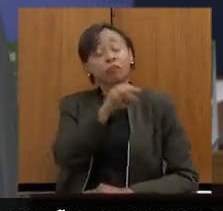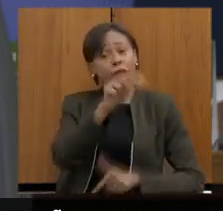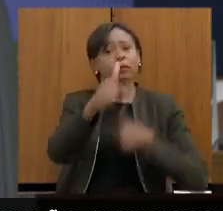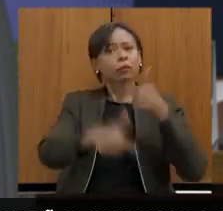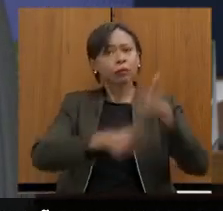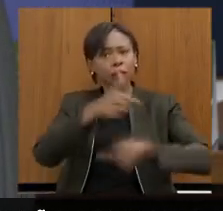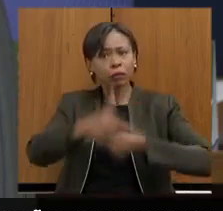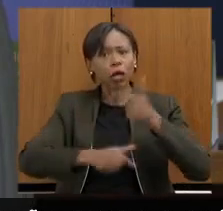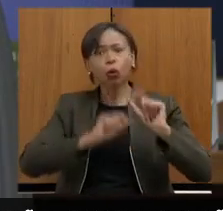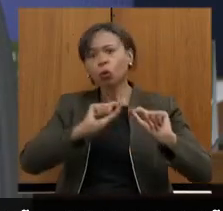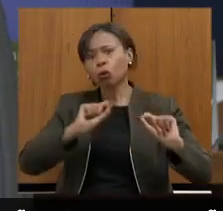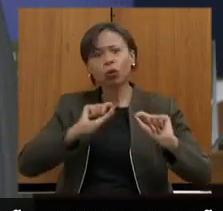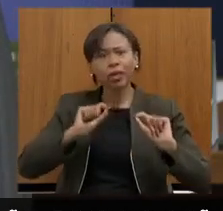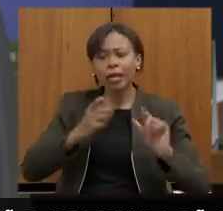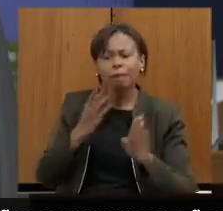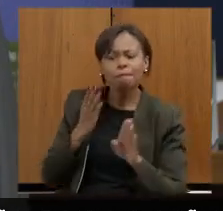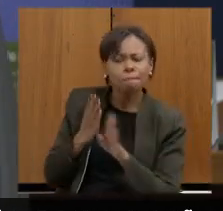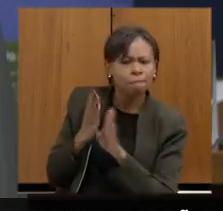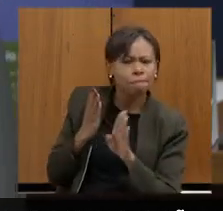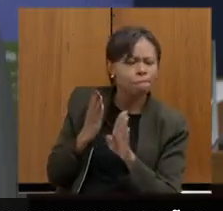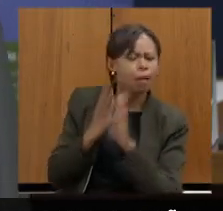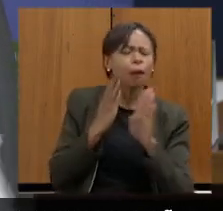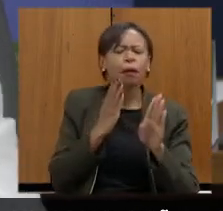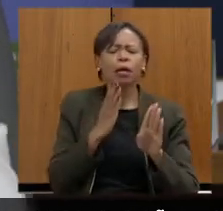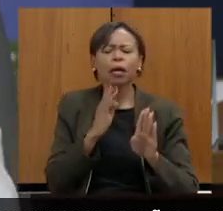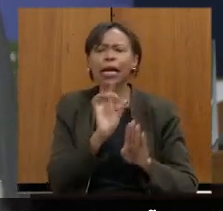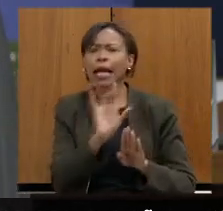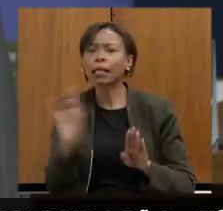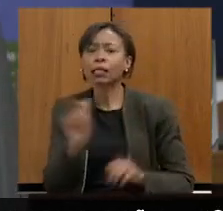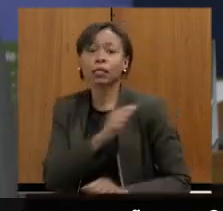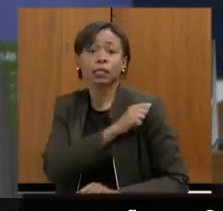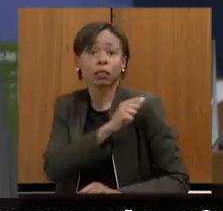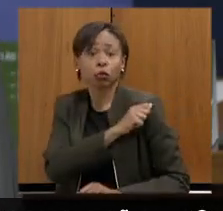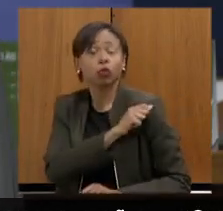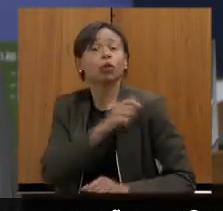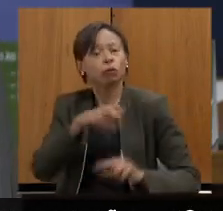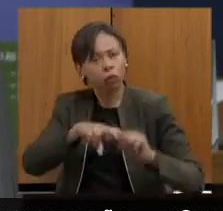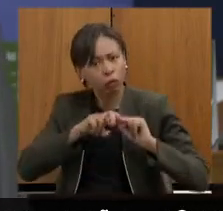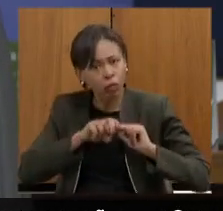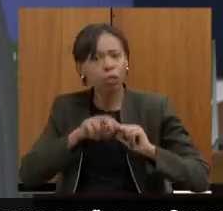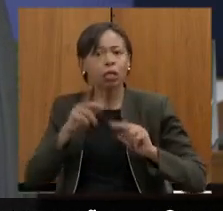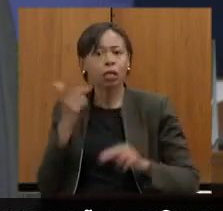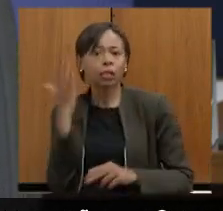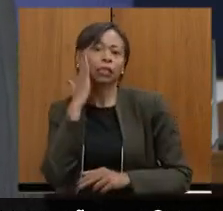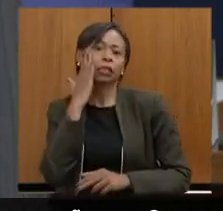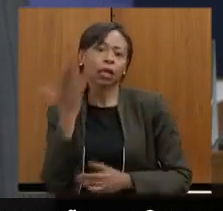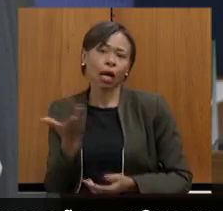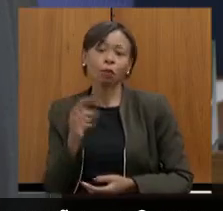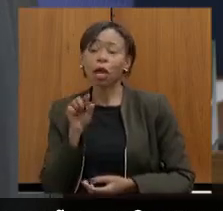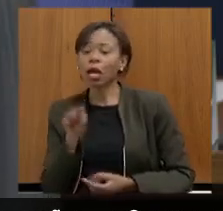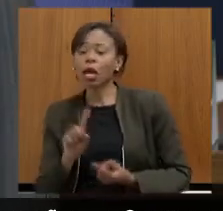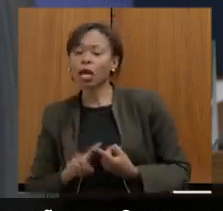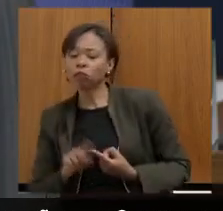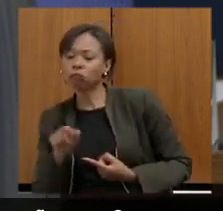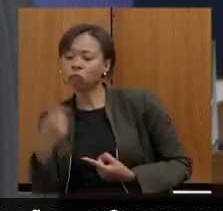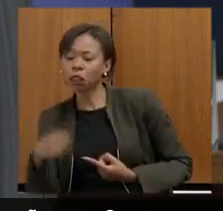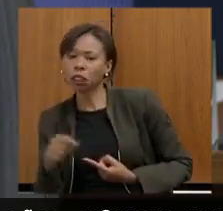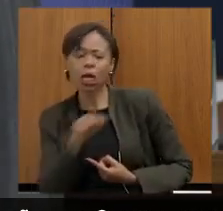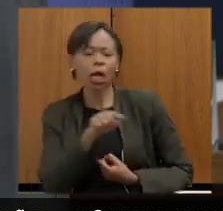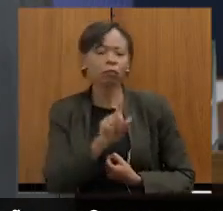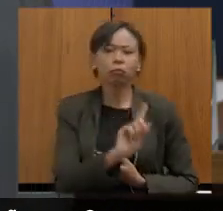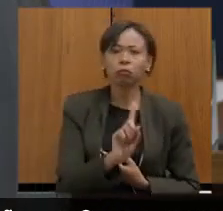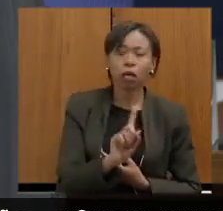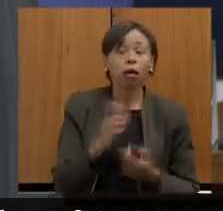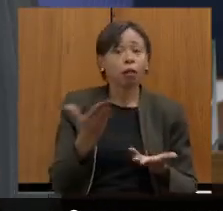o processo de identificação individual de cada aluno é graças a esse trabalho que a gente consegue saber esse precisa disso claro que cada um dos